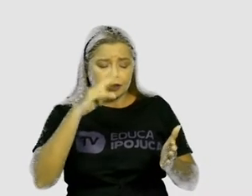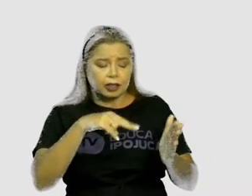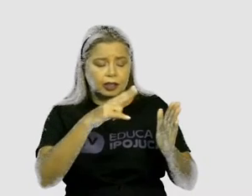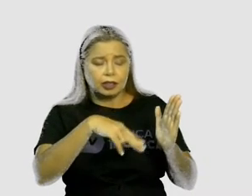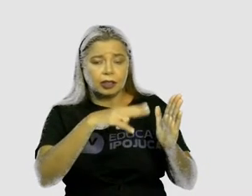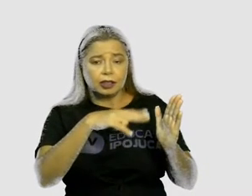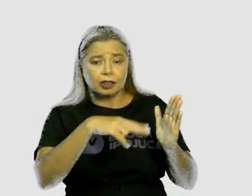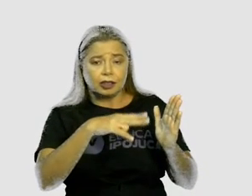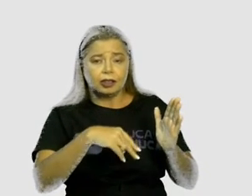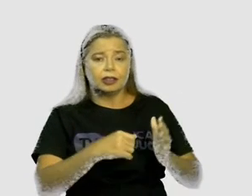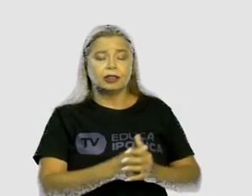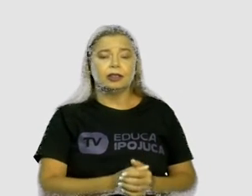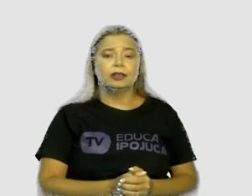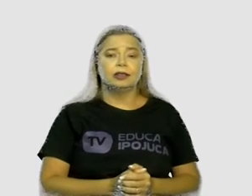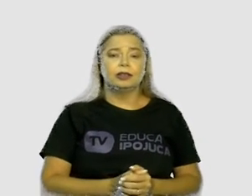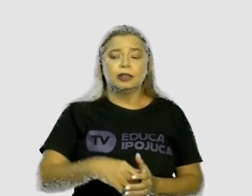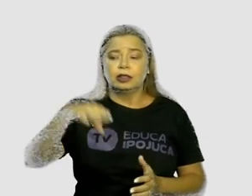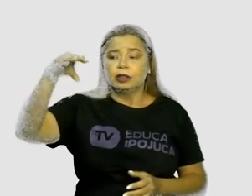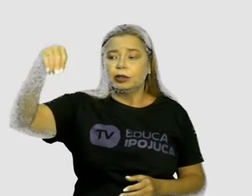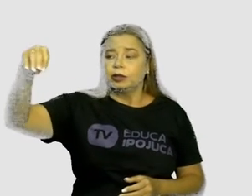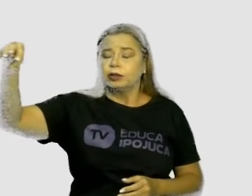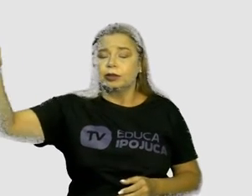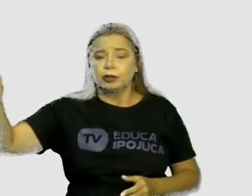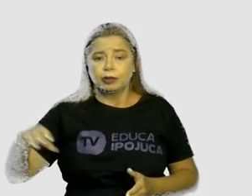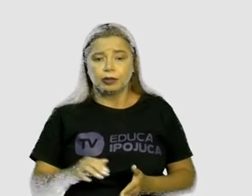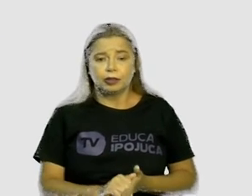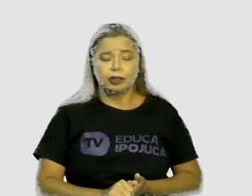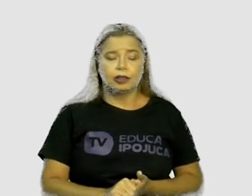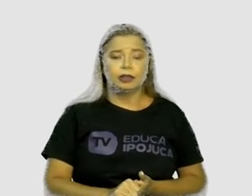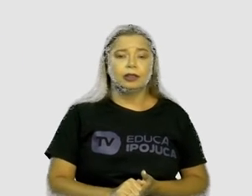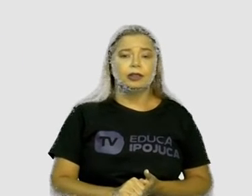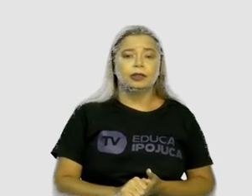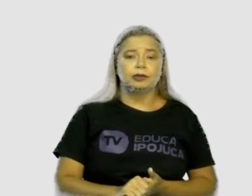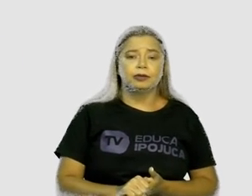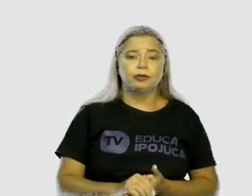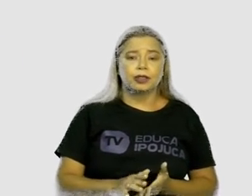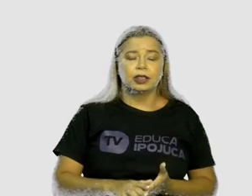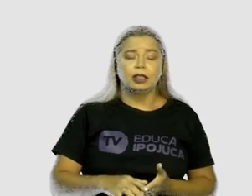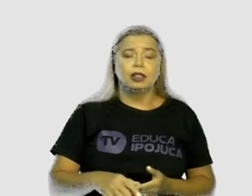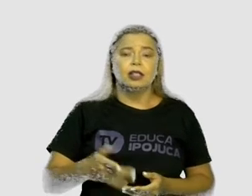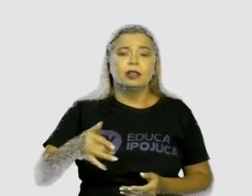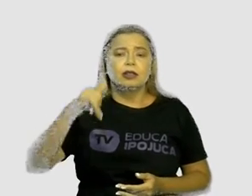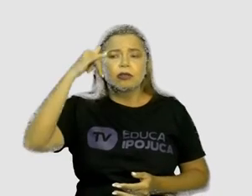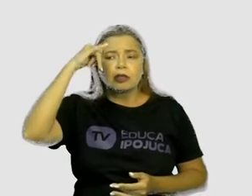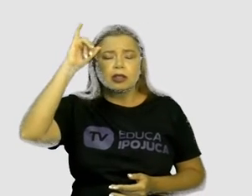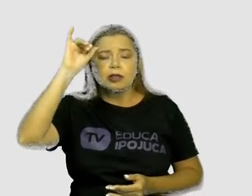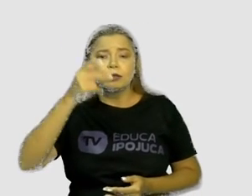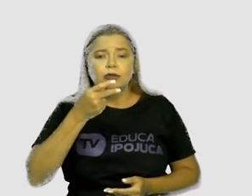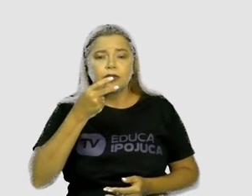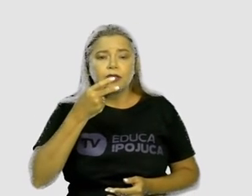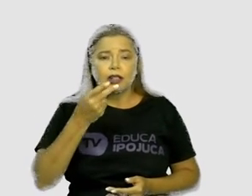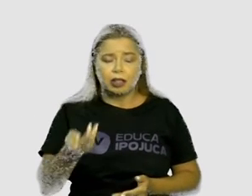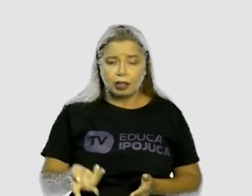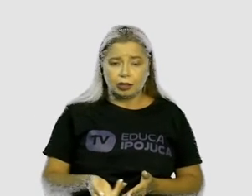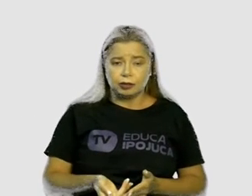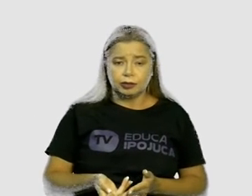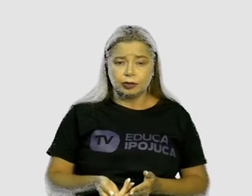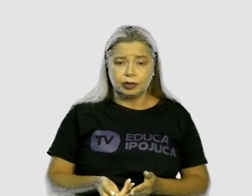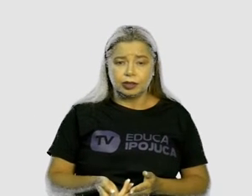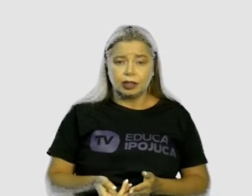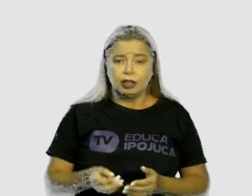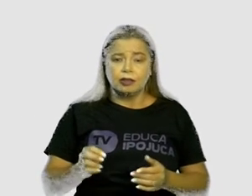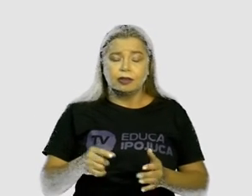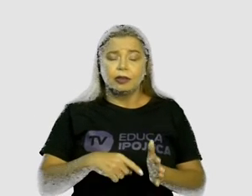nesse meu poema novo. O boi zebu quer dizer que é os mandão do poder e as formigas